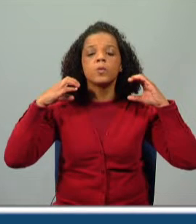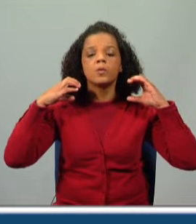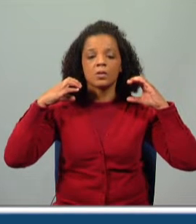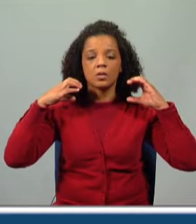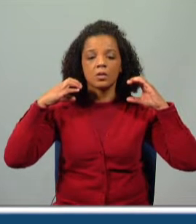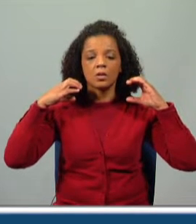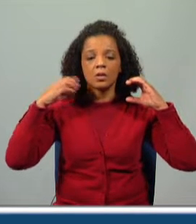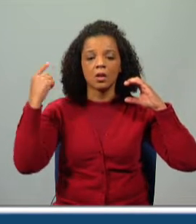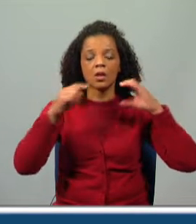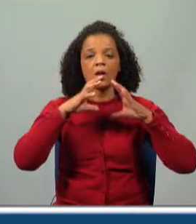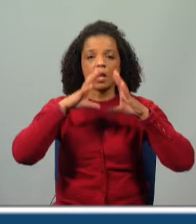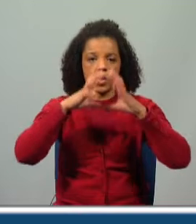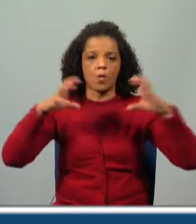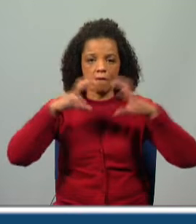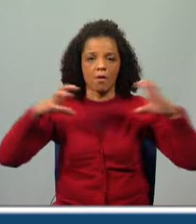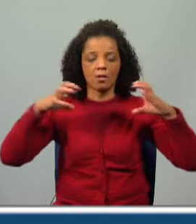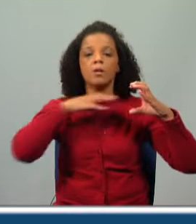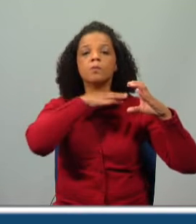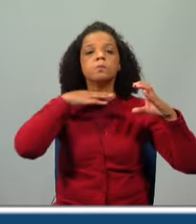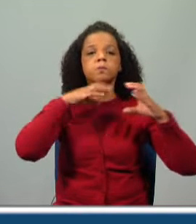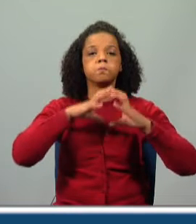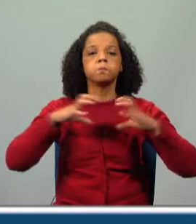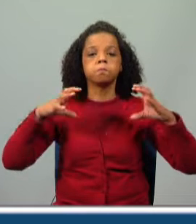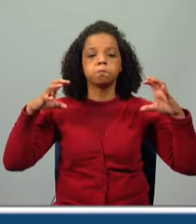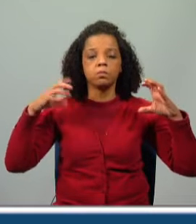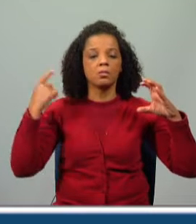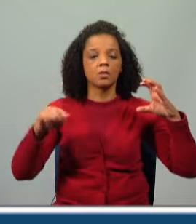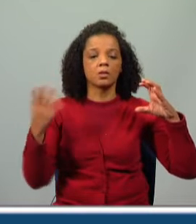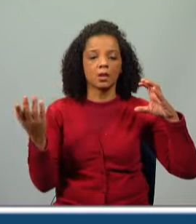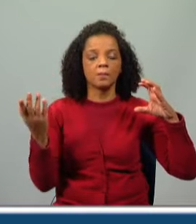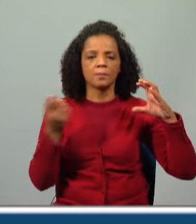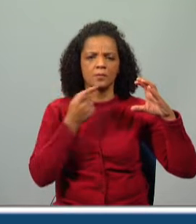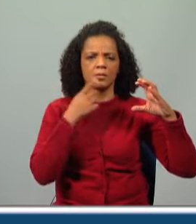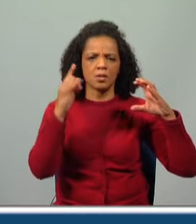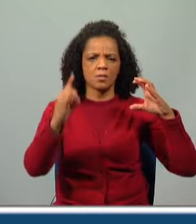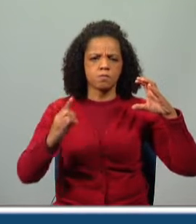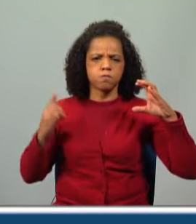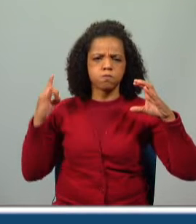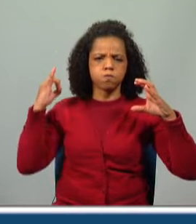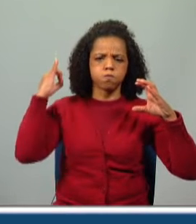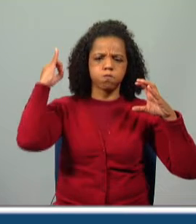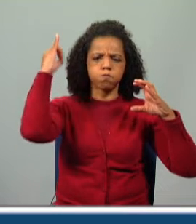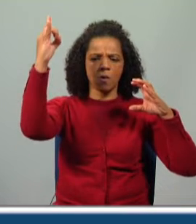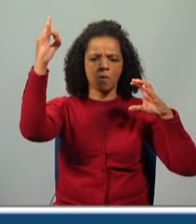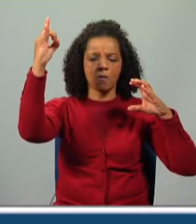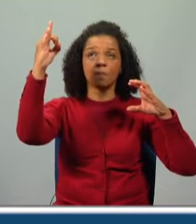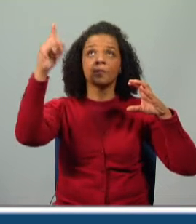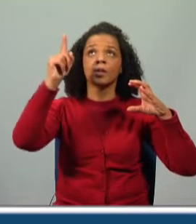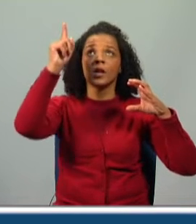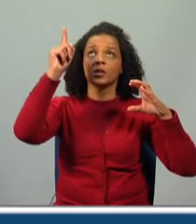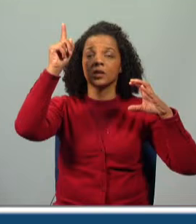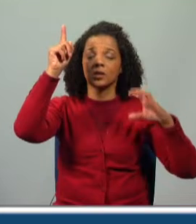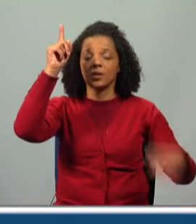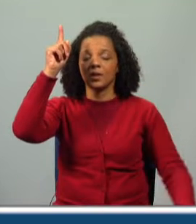uma nuvem assim meio no pescoço, portanto ela era mesmo muito grande. E lá em cima